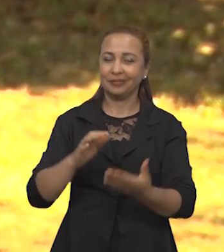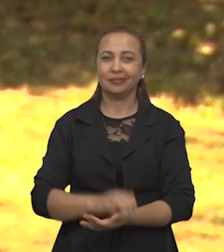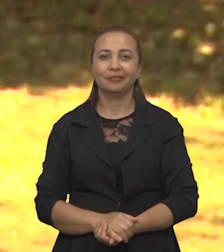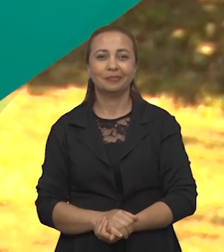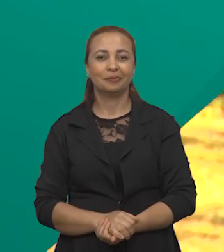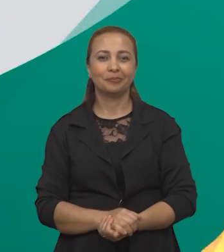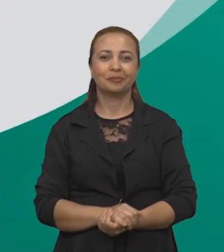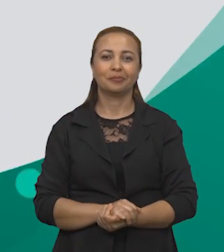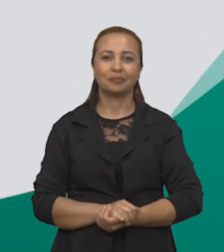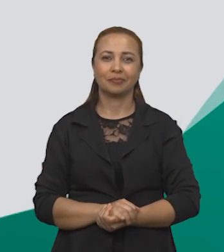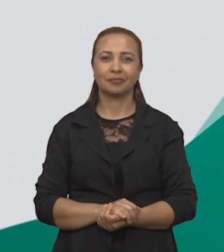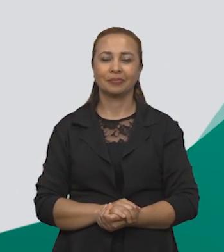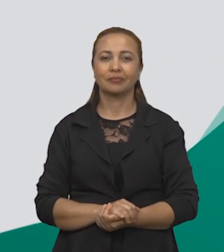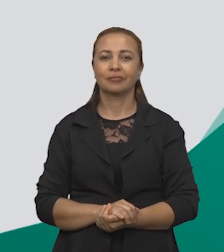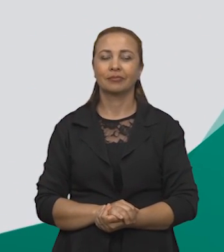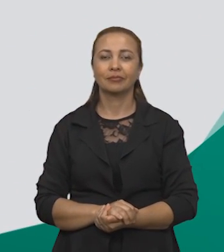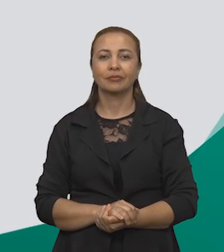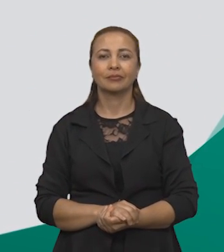pra gente.